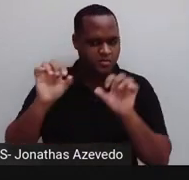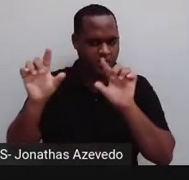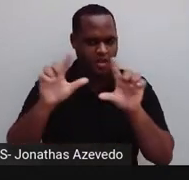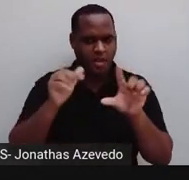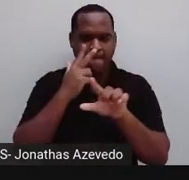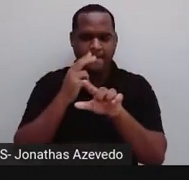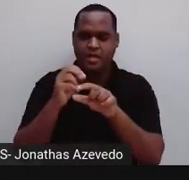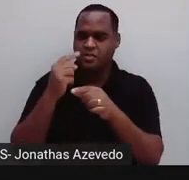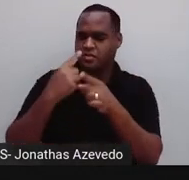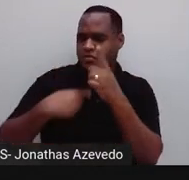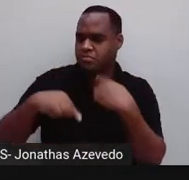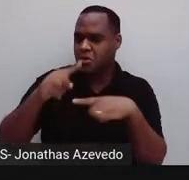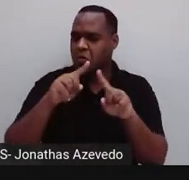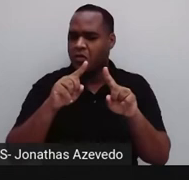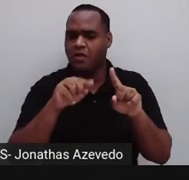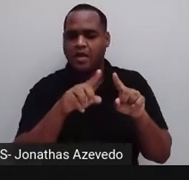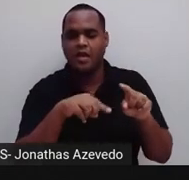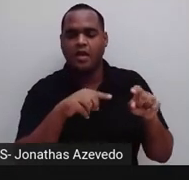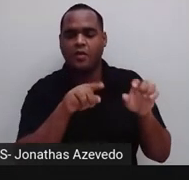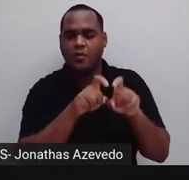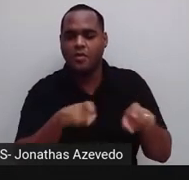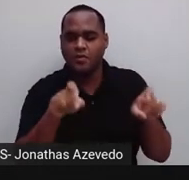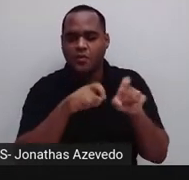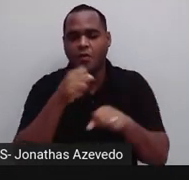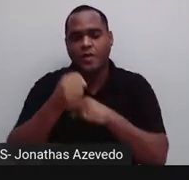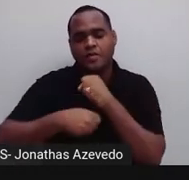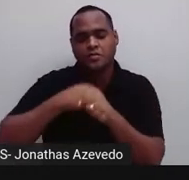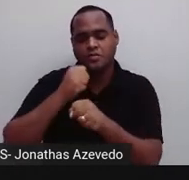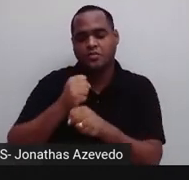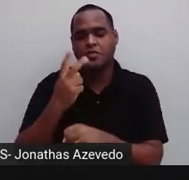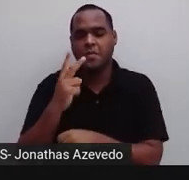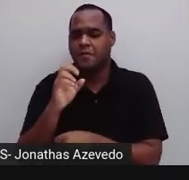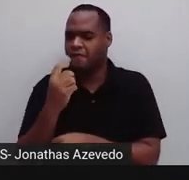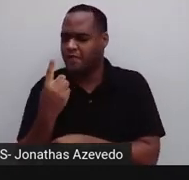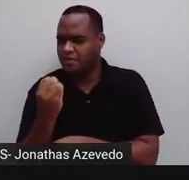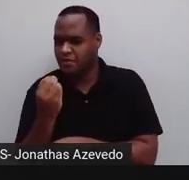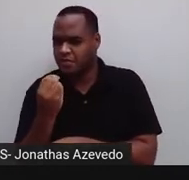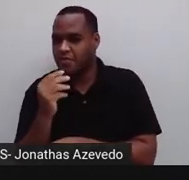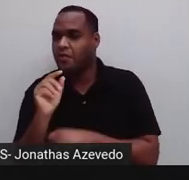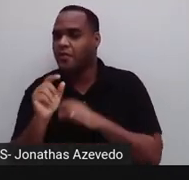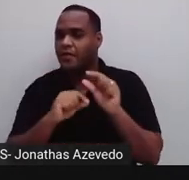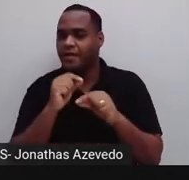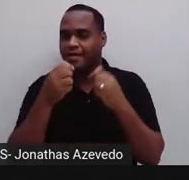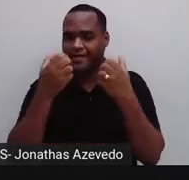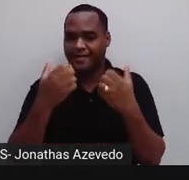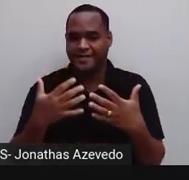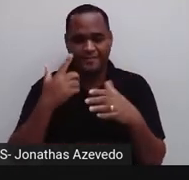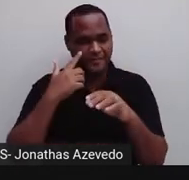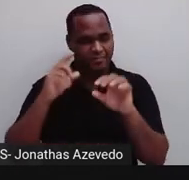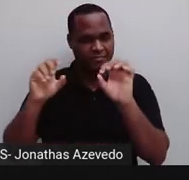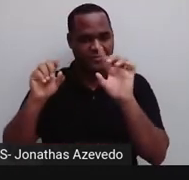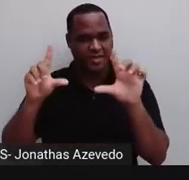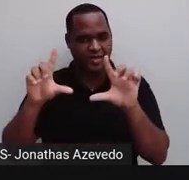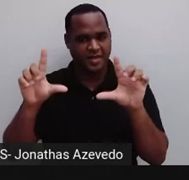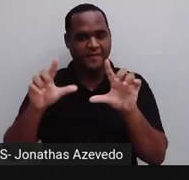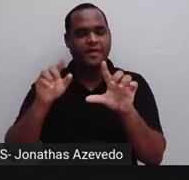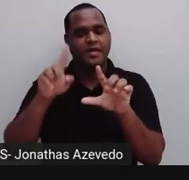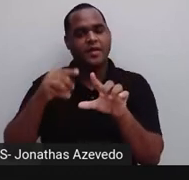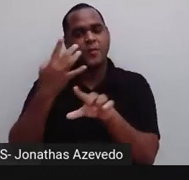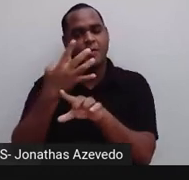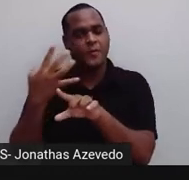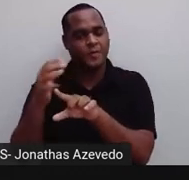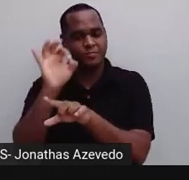superou o computador no ano de 2020? Olha só, 2020, a Smart TV 44%,